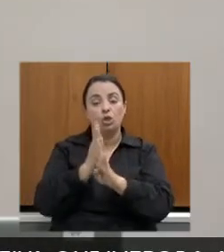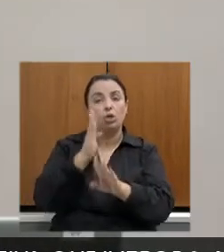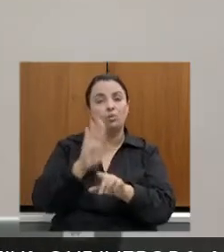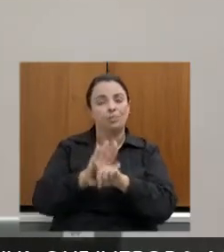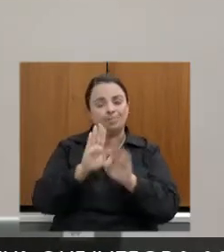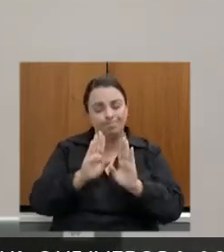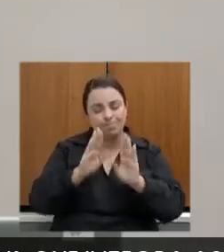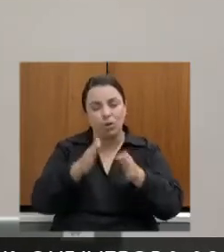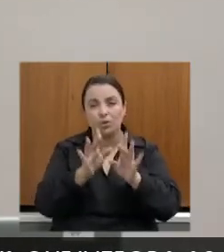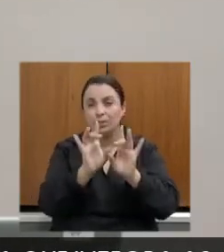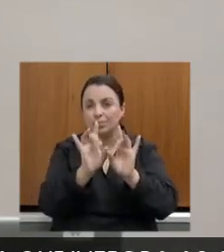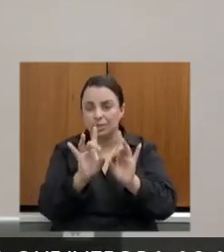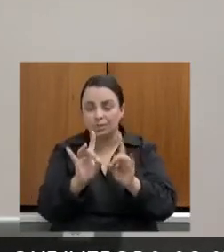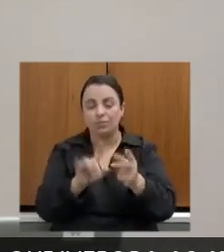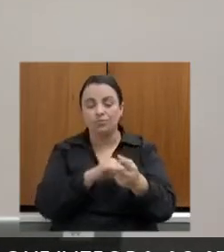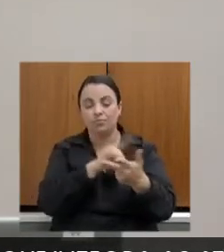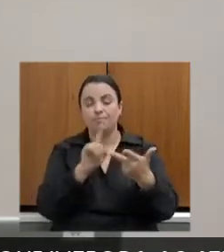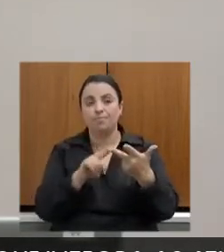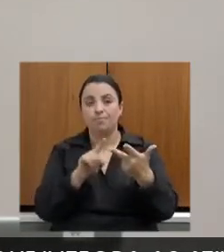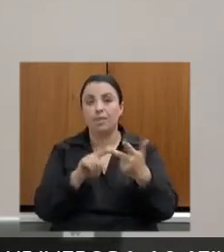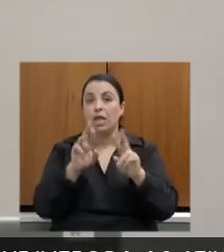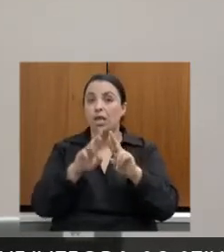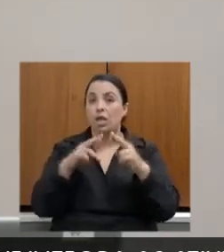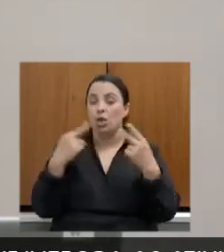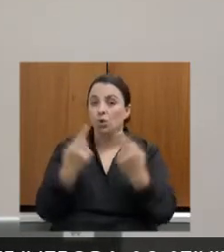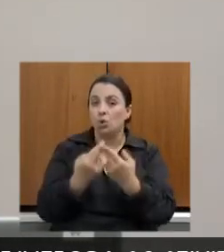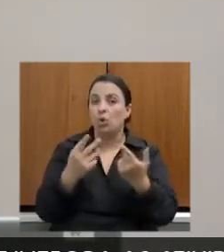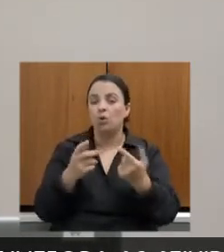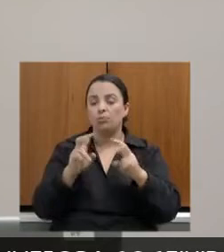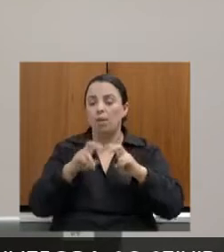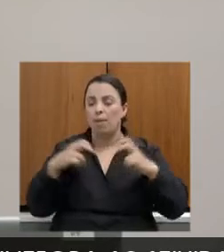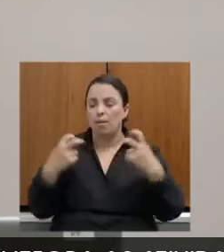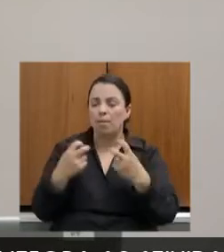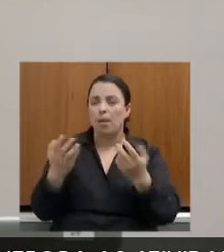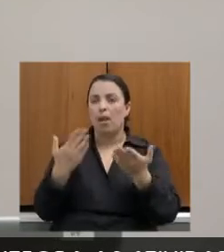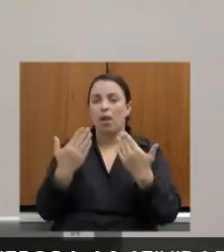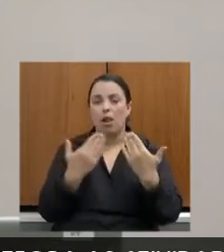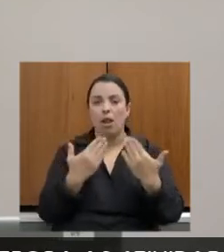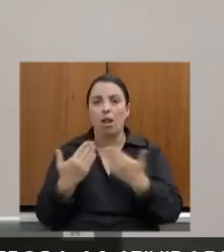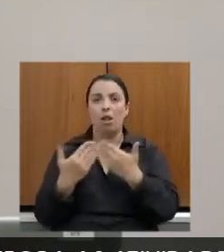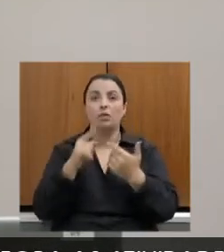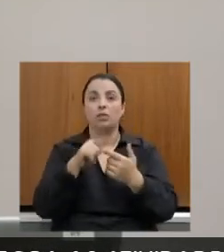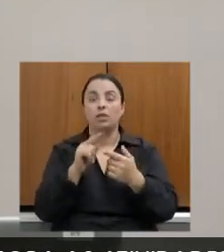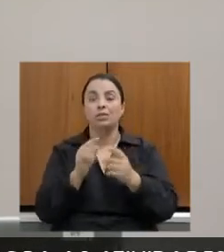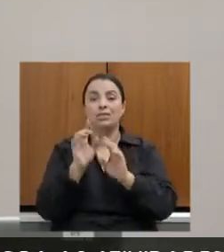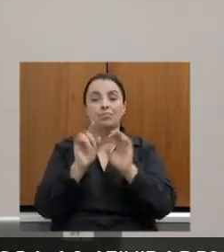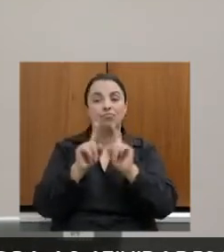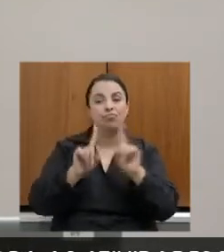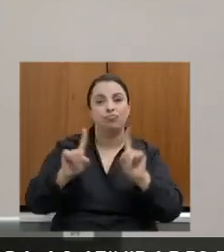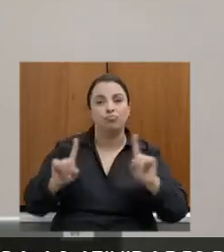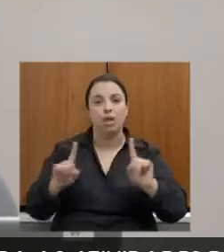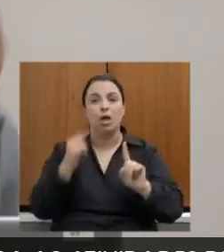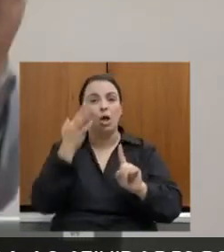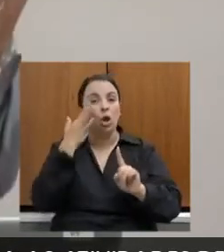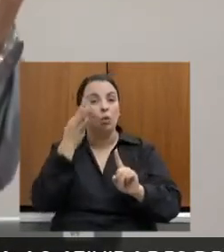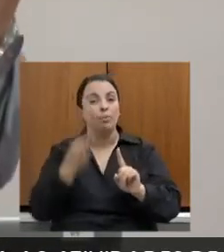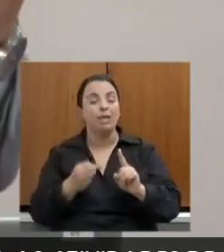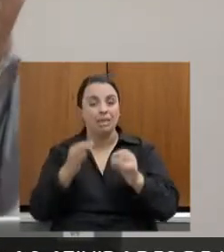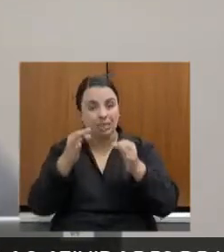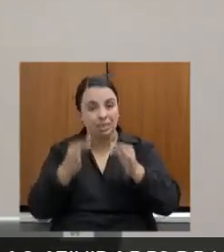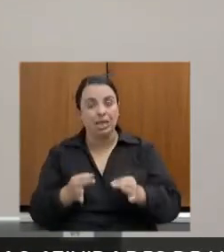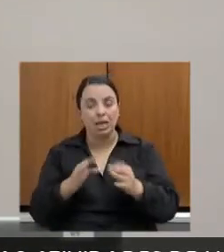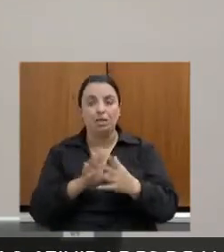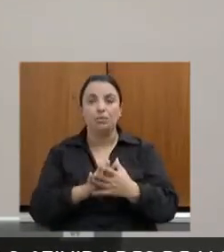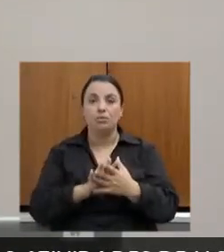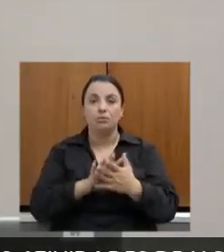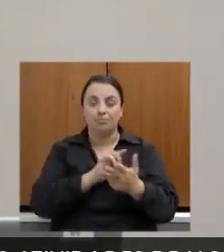Cristina também já participou, isso mesmo, sentar à mesa, entender esses números, trazer aqui exemplo, está aqui o